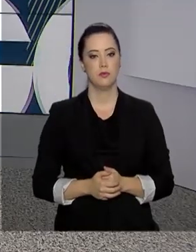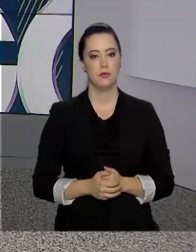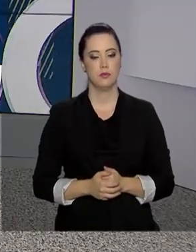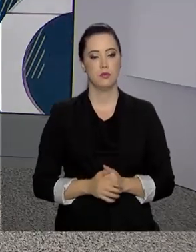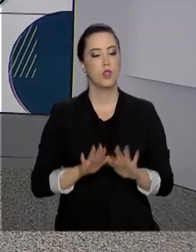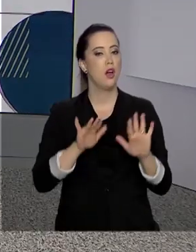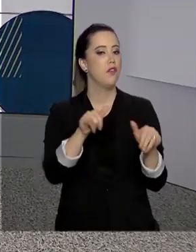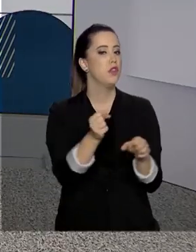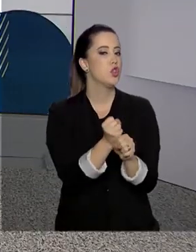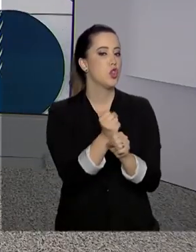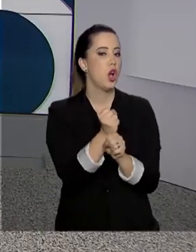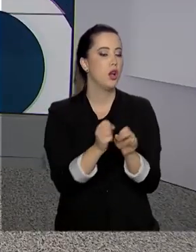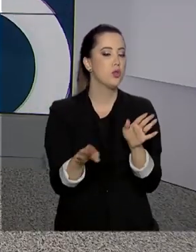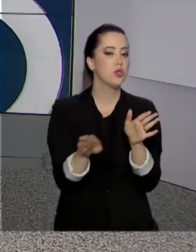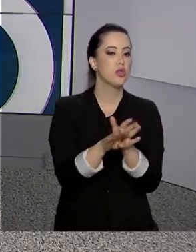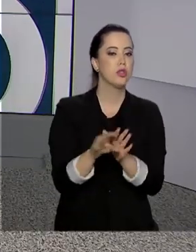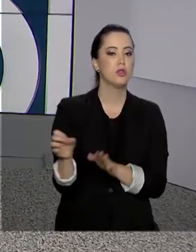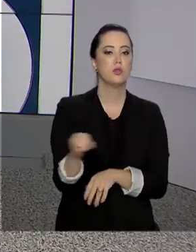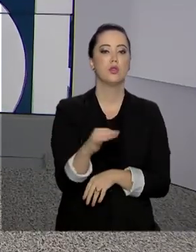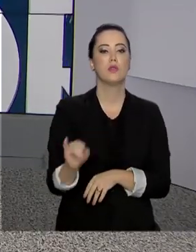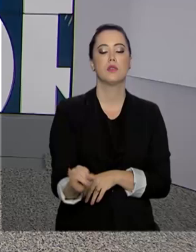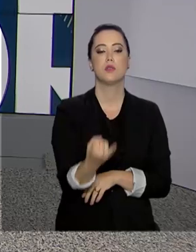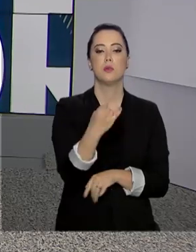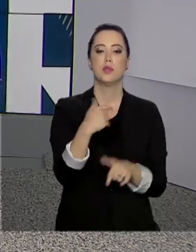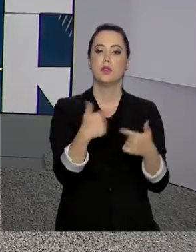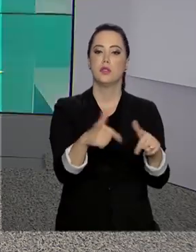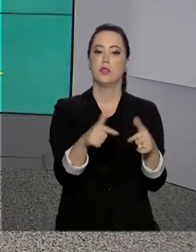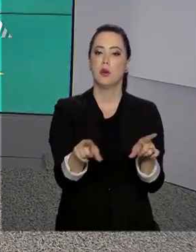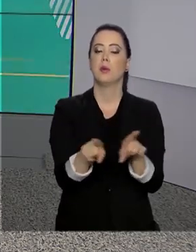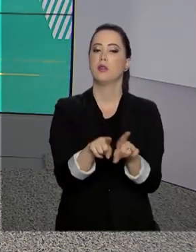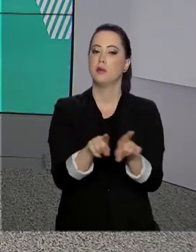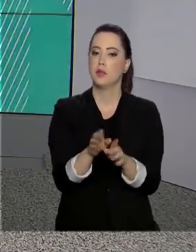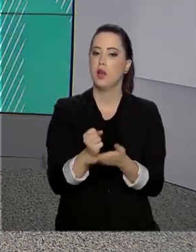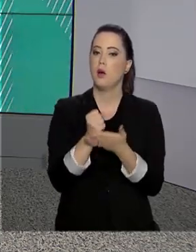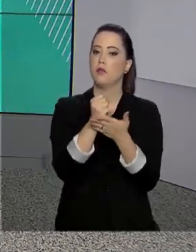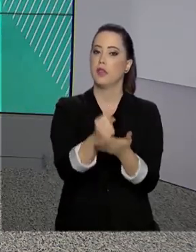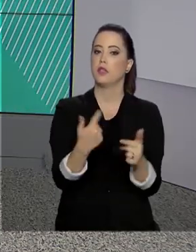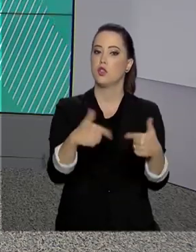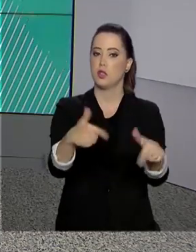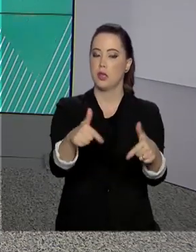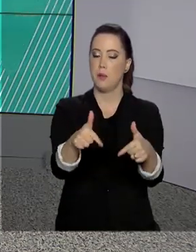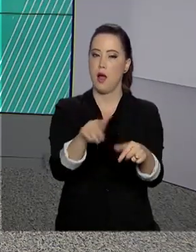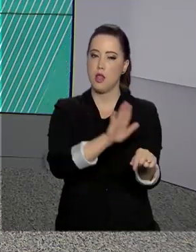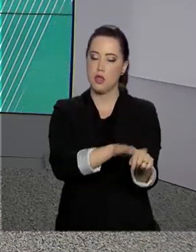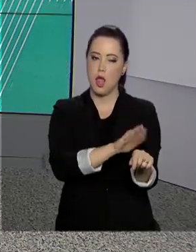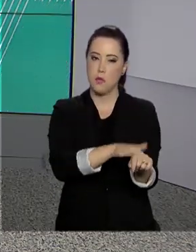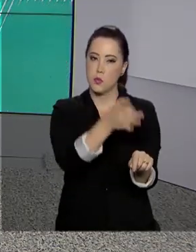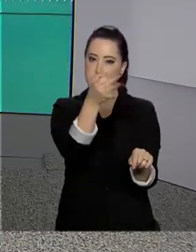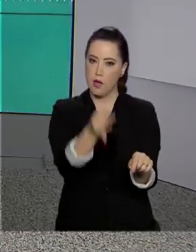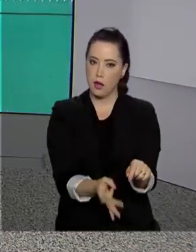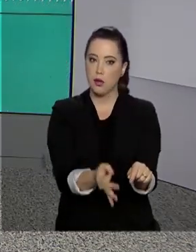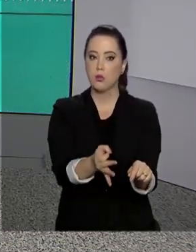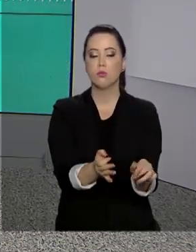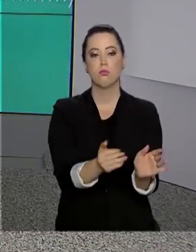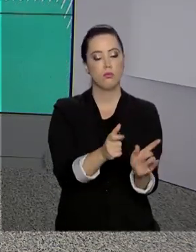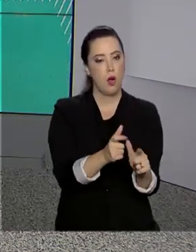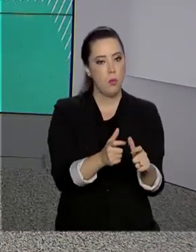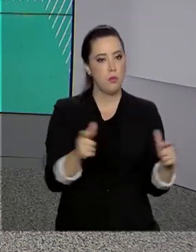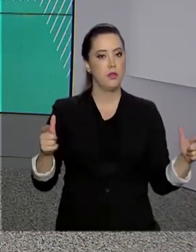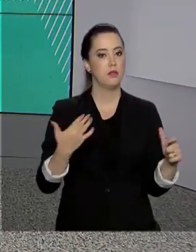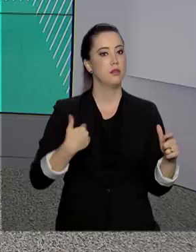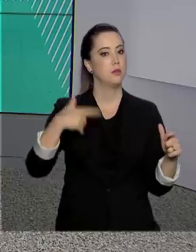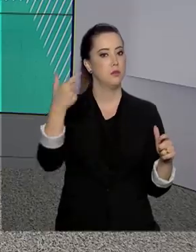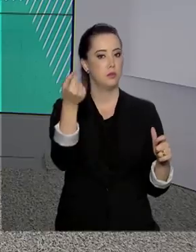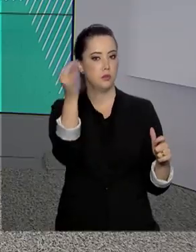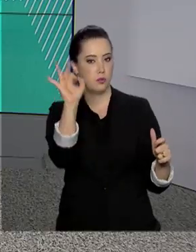Fim de ano chegando e novas oportunidades de emprego também. A oferta de trabalho temporário deve aumentar em mais de 20% no país